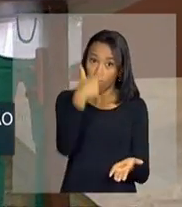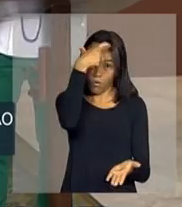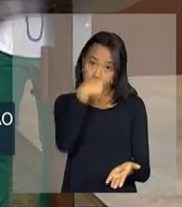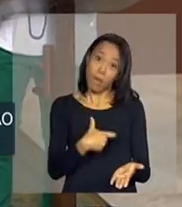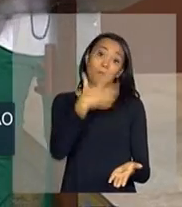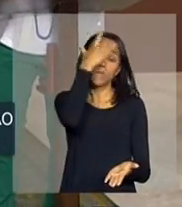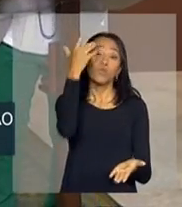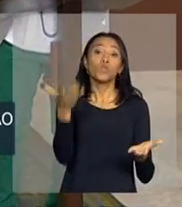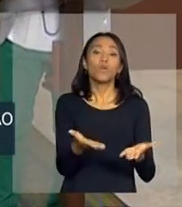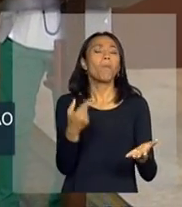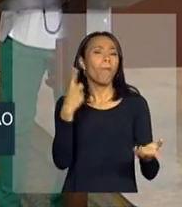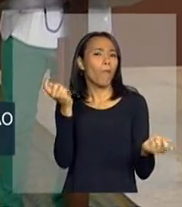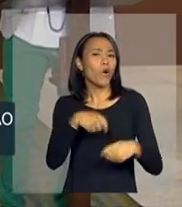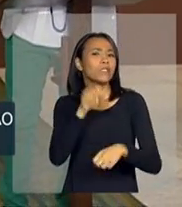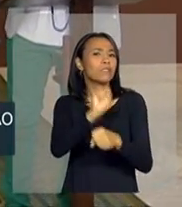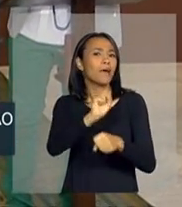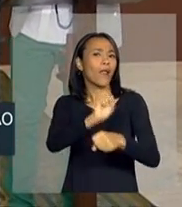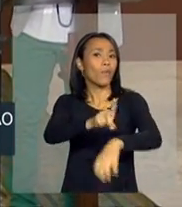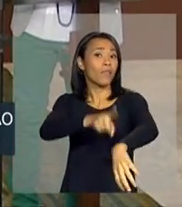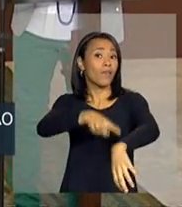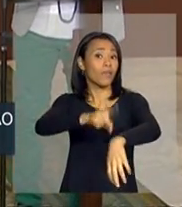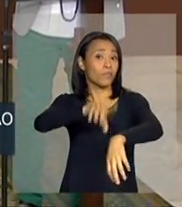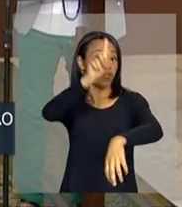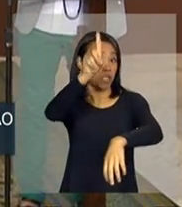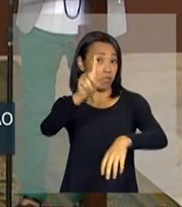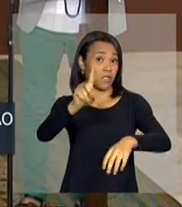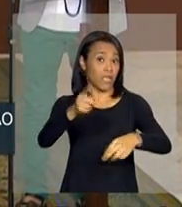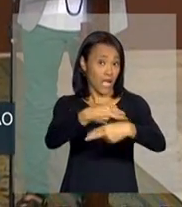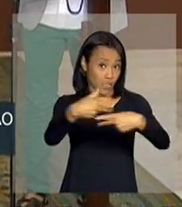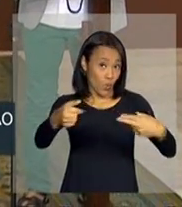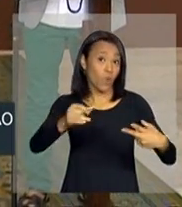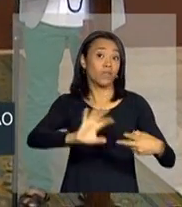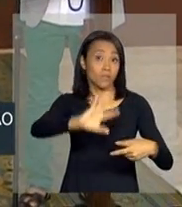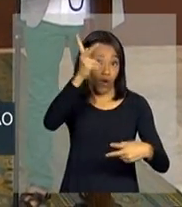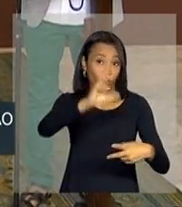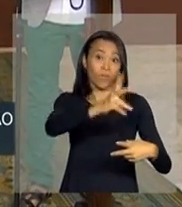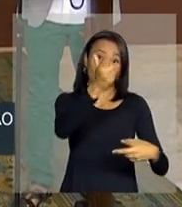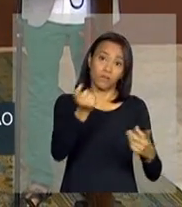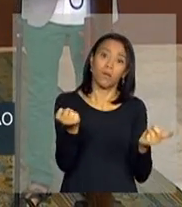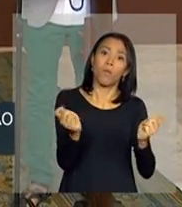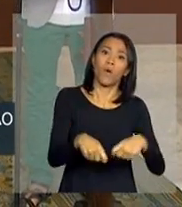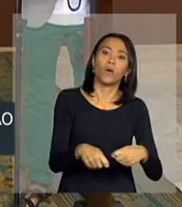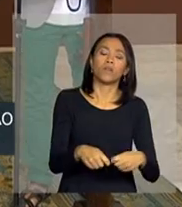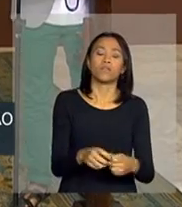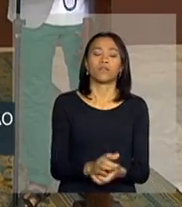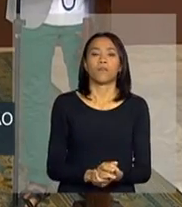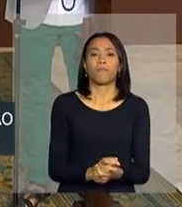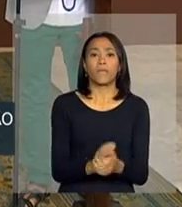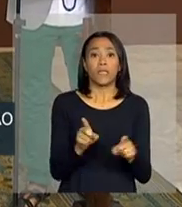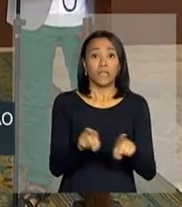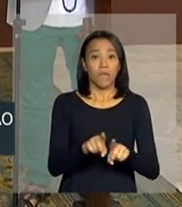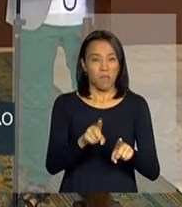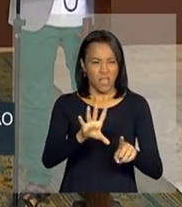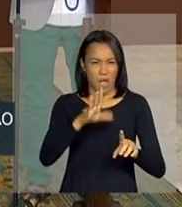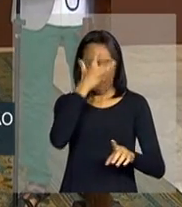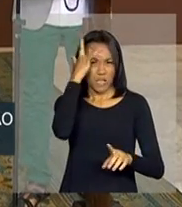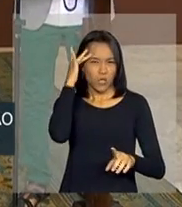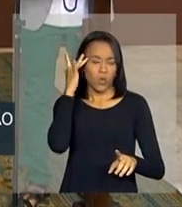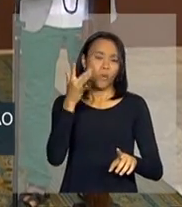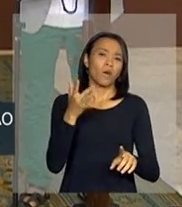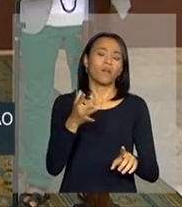esperar o tempo de Deus para fazer com que suas coisas aconteçam. A melhor forma de ser rebelde